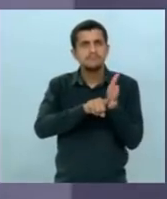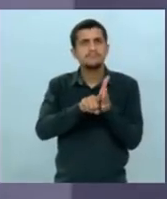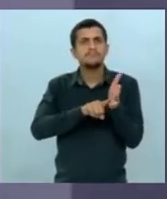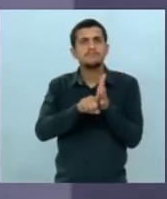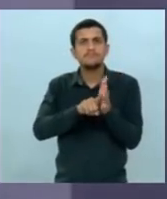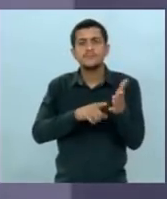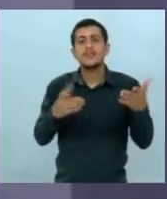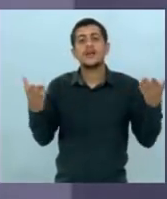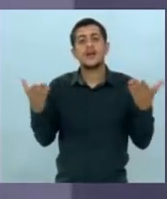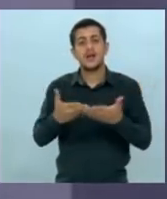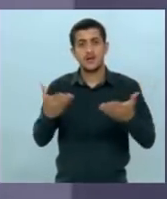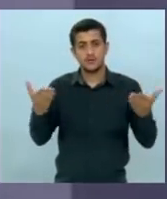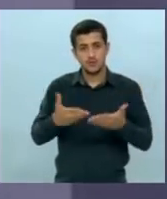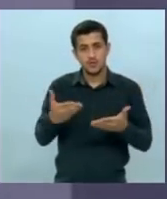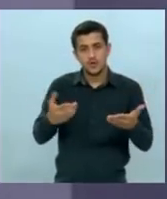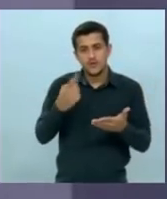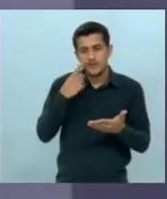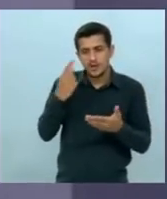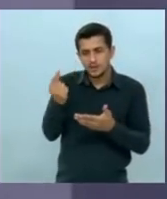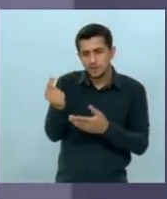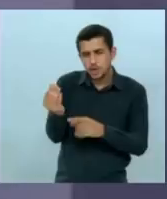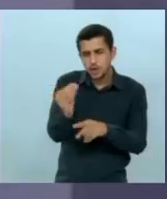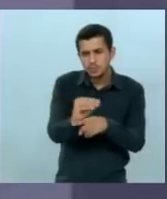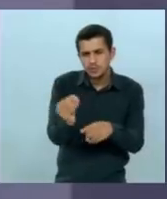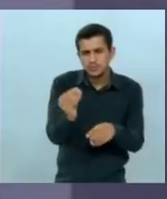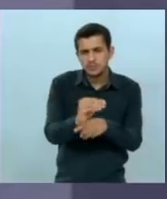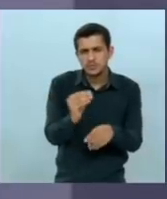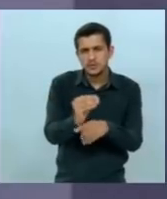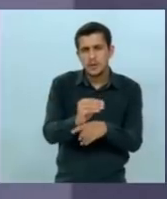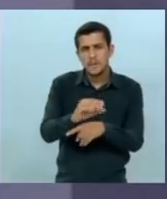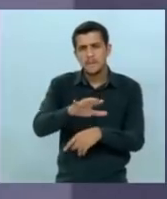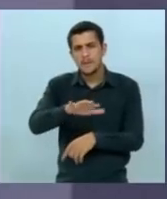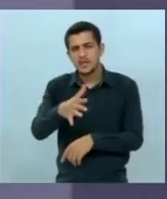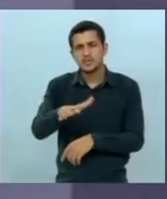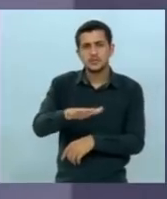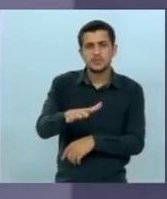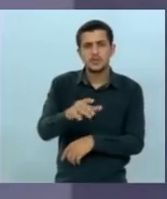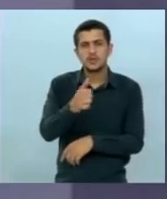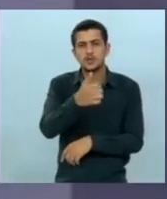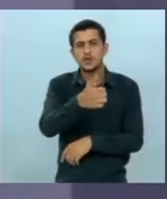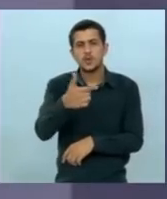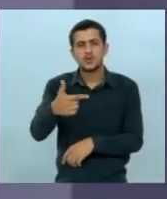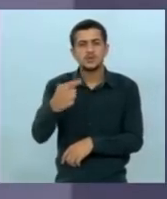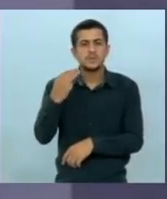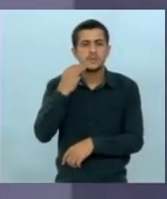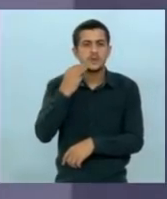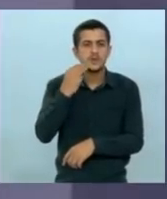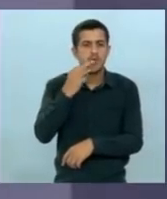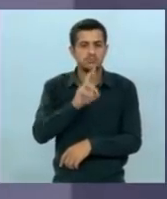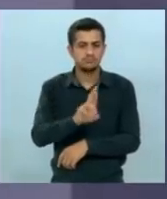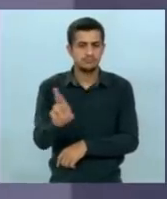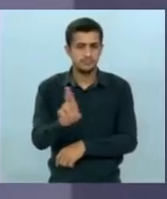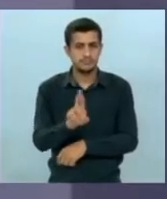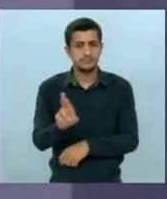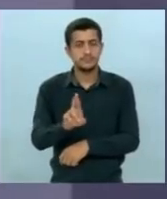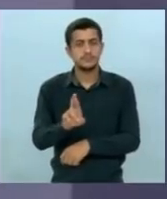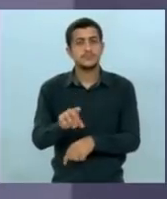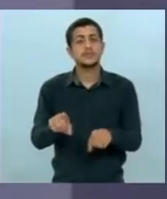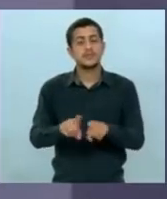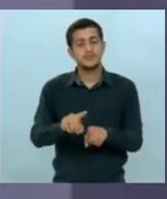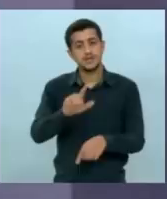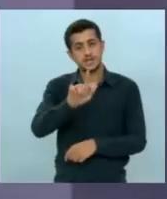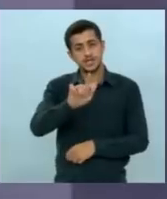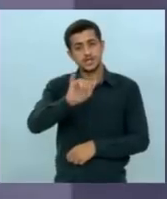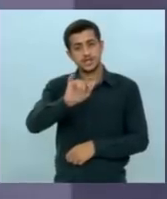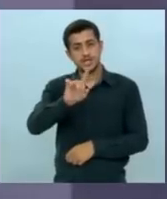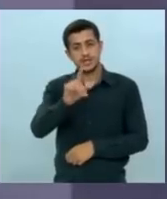essa concessão de incentivos fiscais que teriam custado mais ou menos 12 milhões de reais e com relação a Gedeão